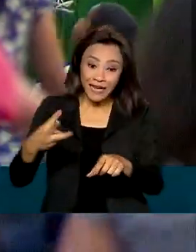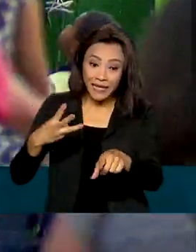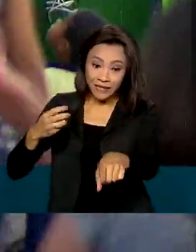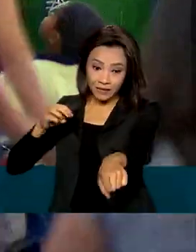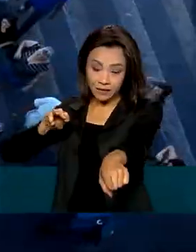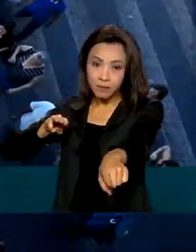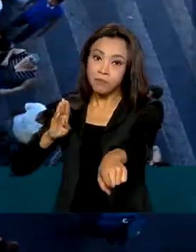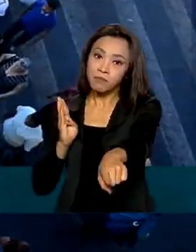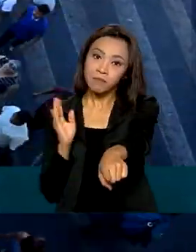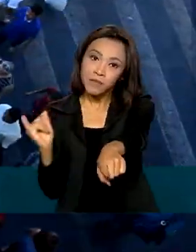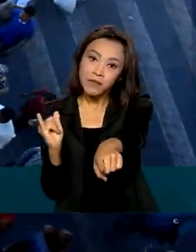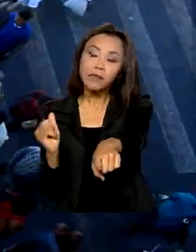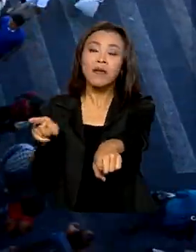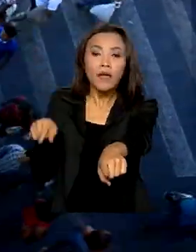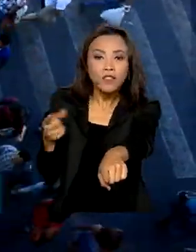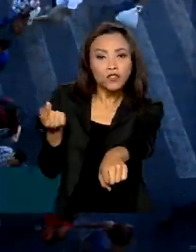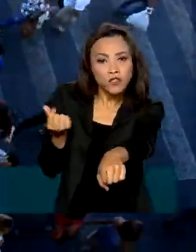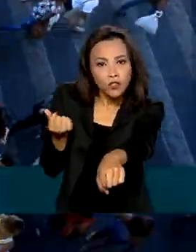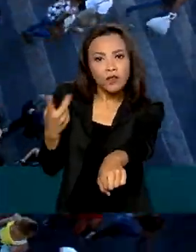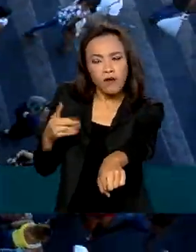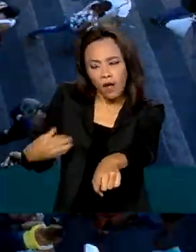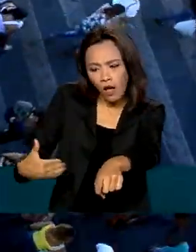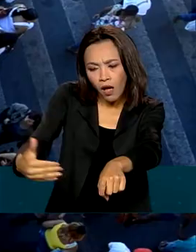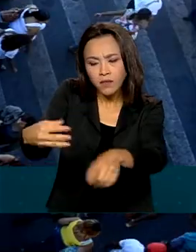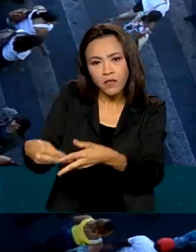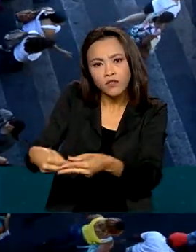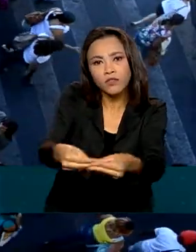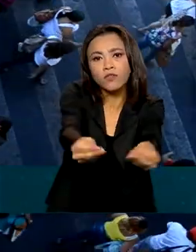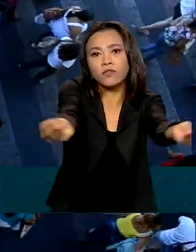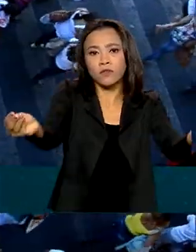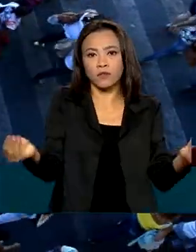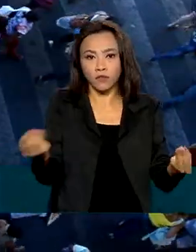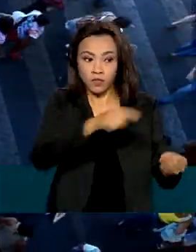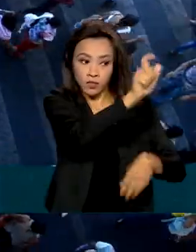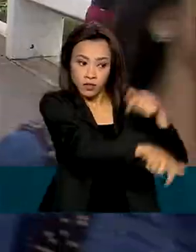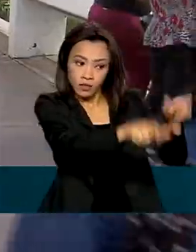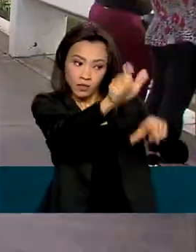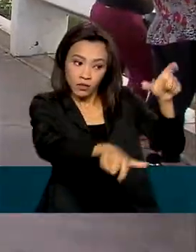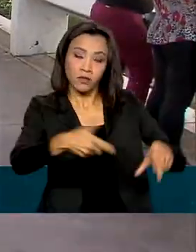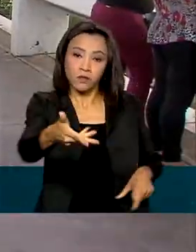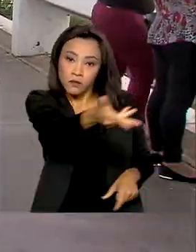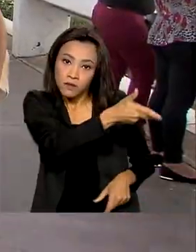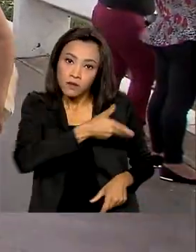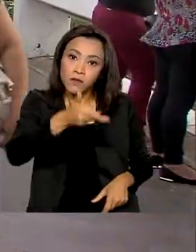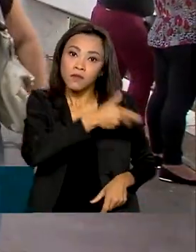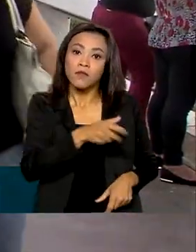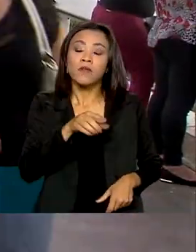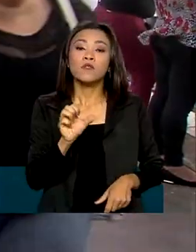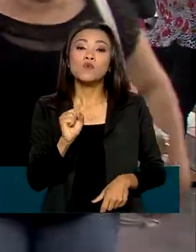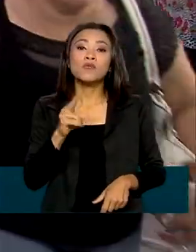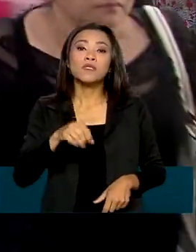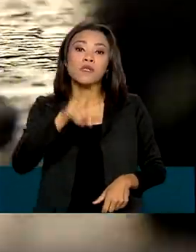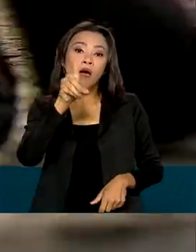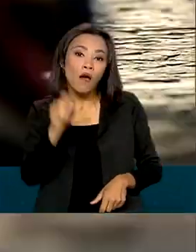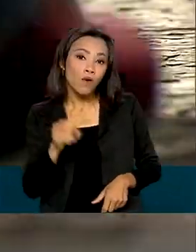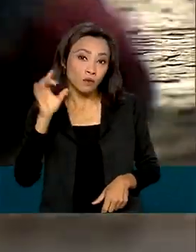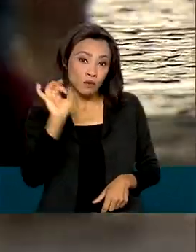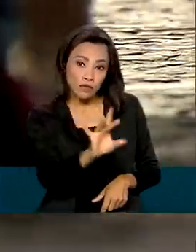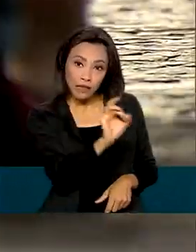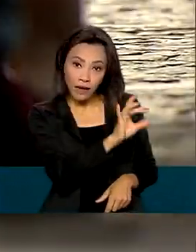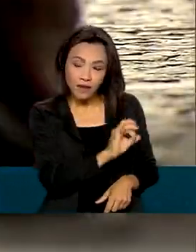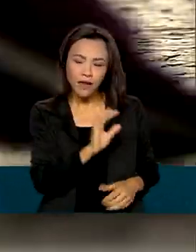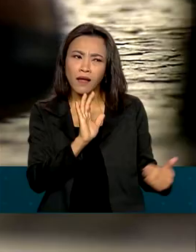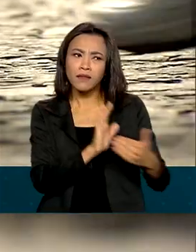de reais, será distribuído aos trabalhadores cotistas de forma proporcional ao saldo de cada conta vinculada em